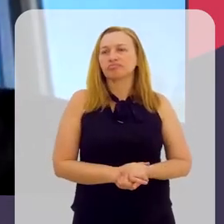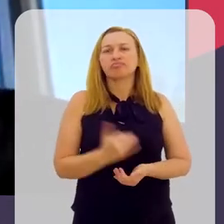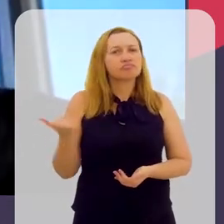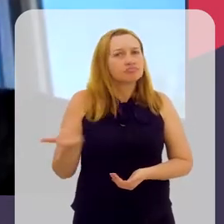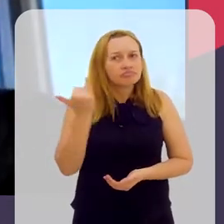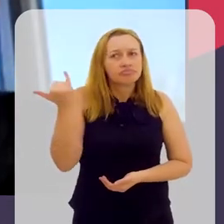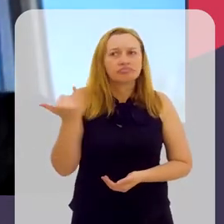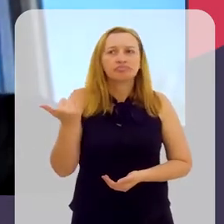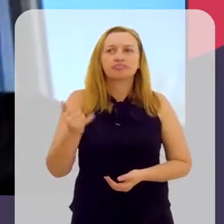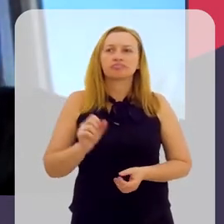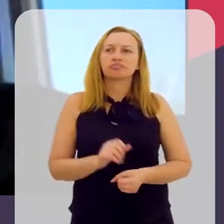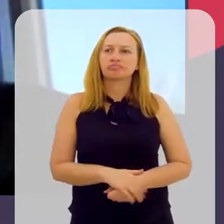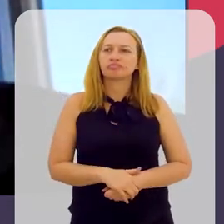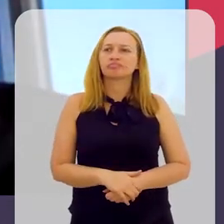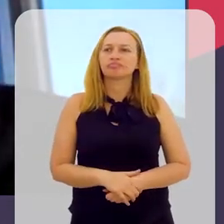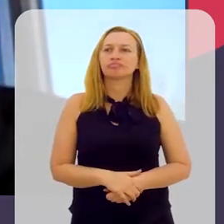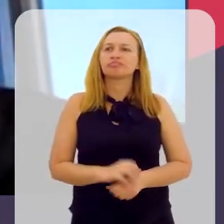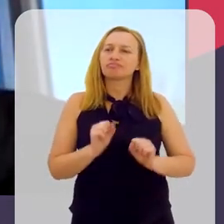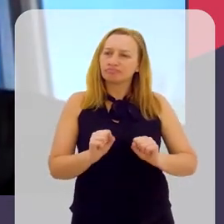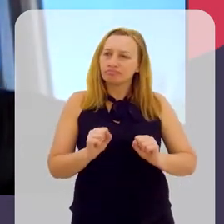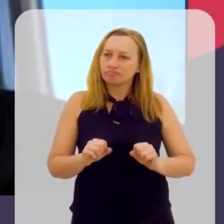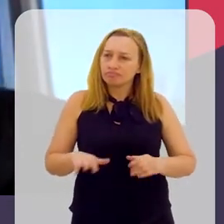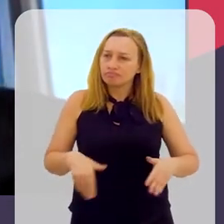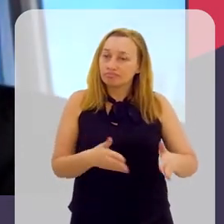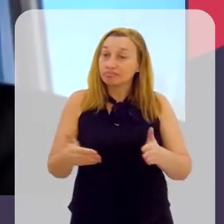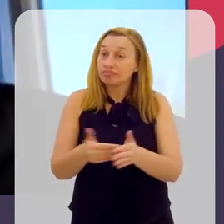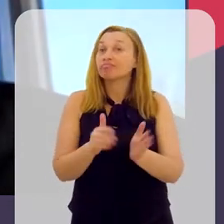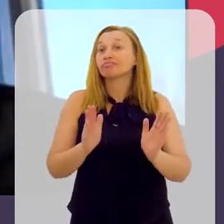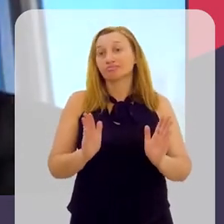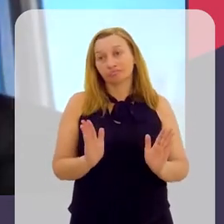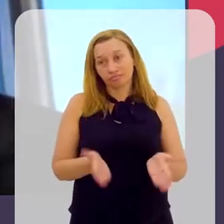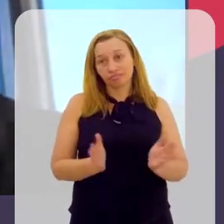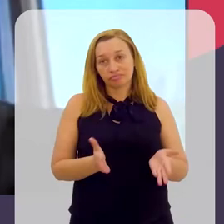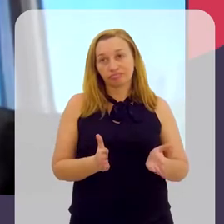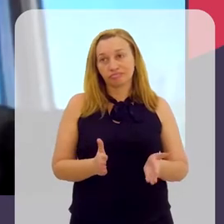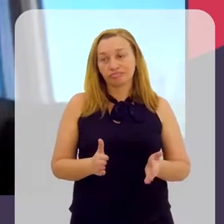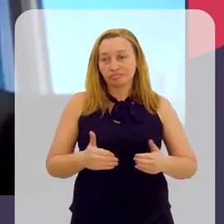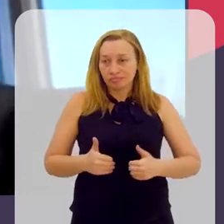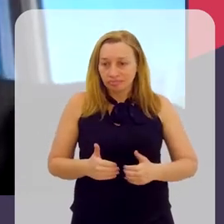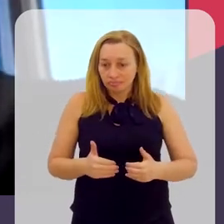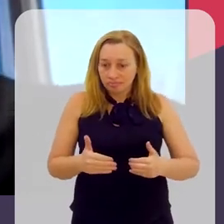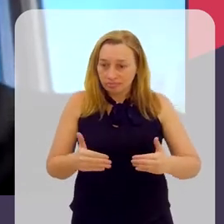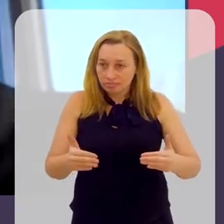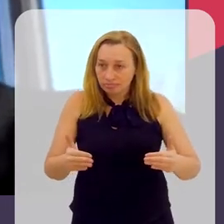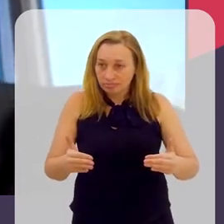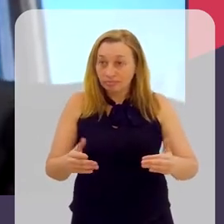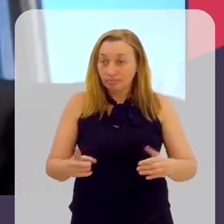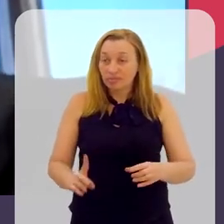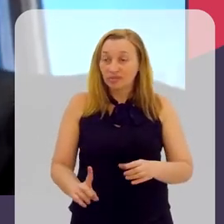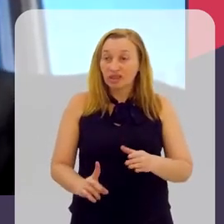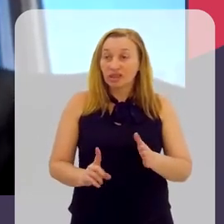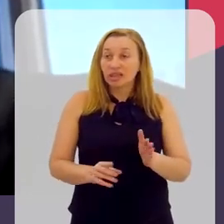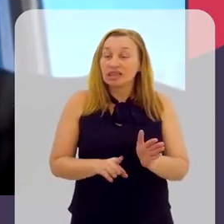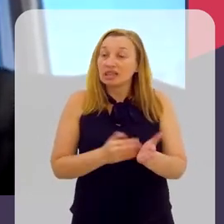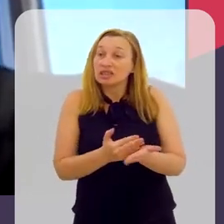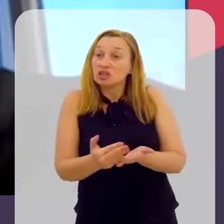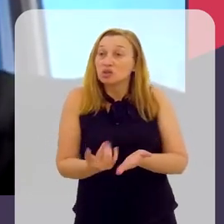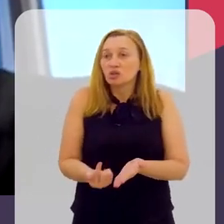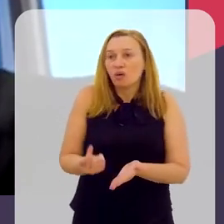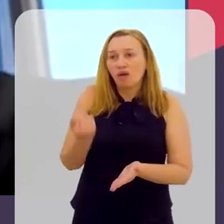foi essencial para eu poder caminhar até aqui, uma vez que as portas foram se abrindo a partir de lá.